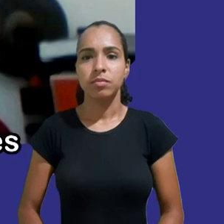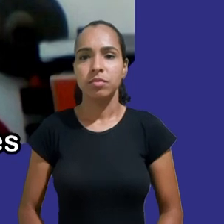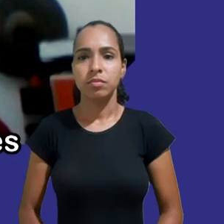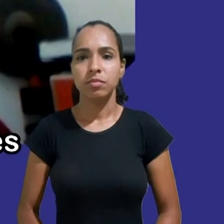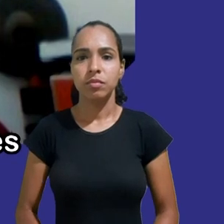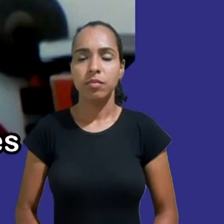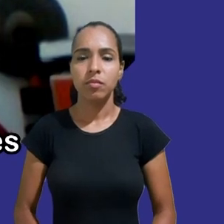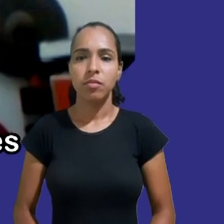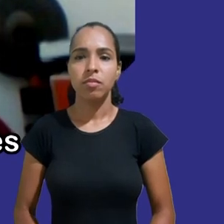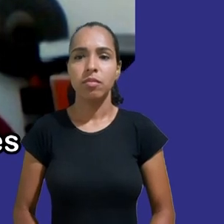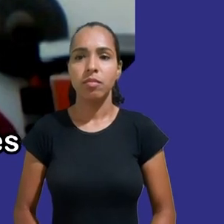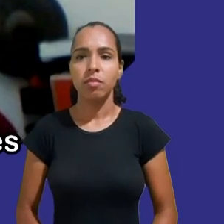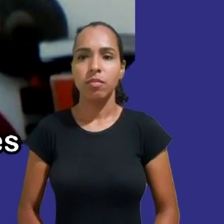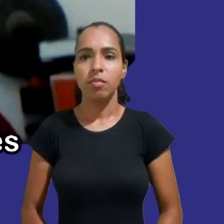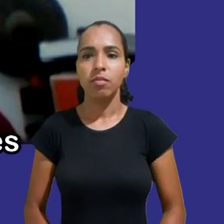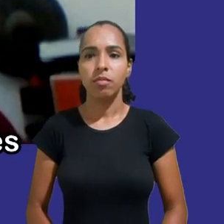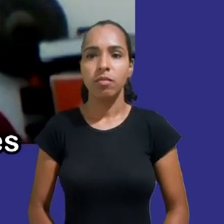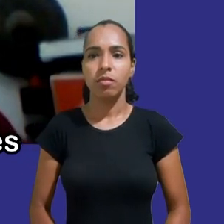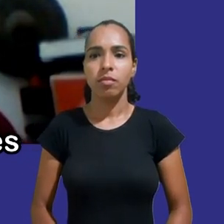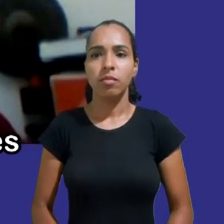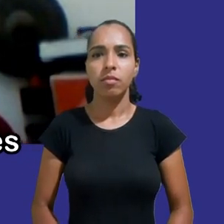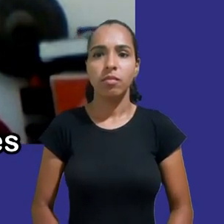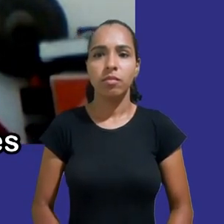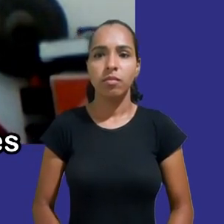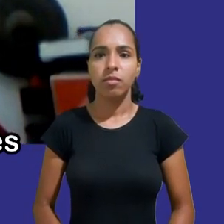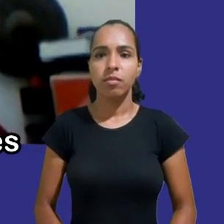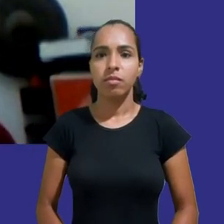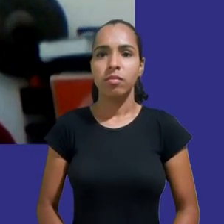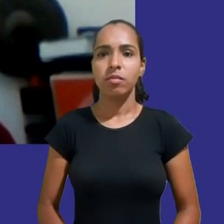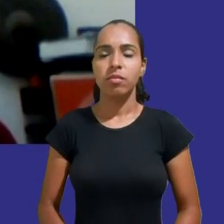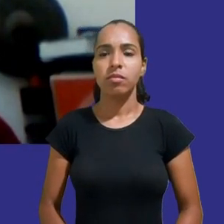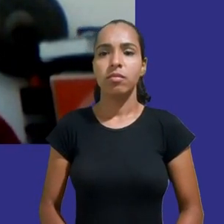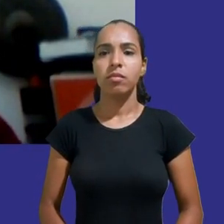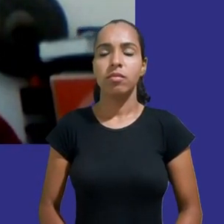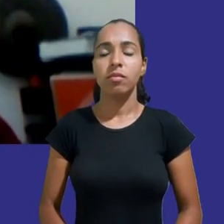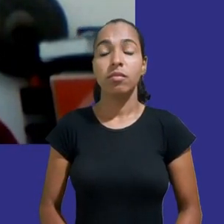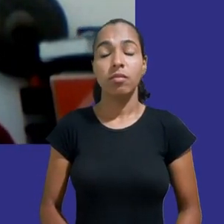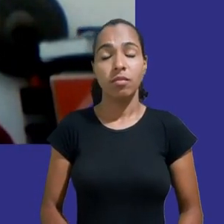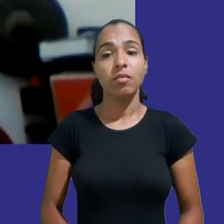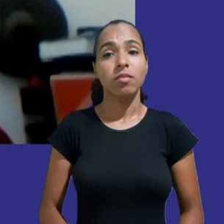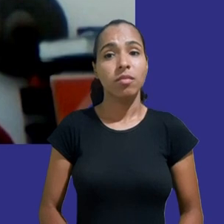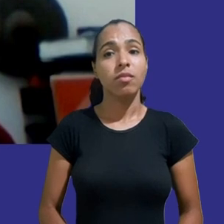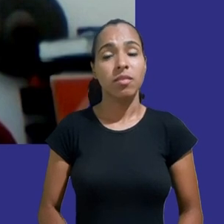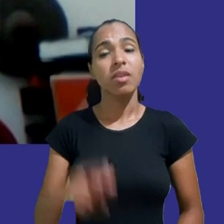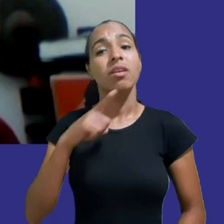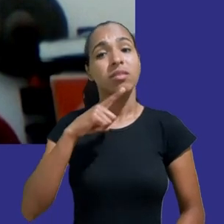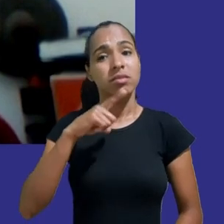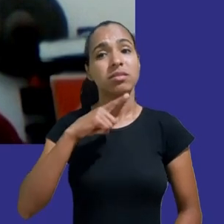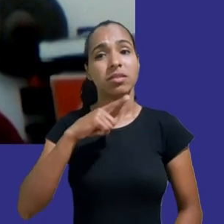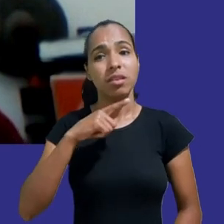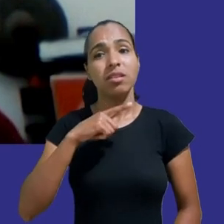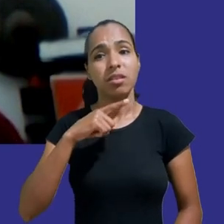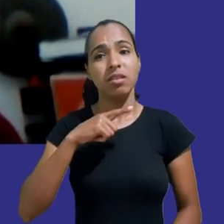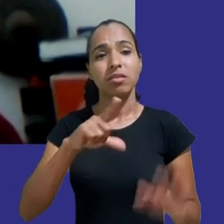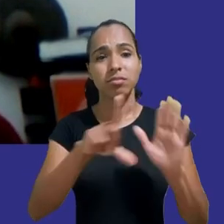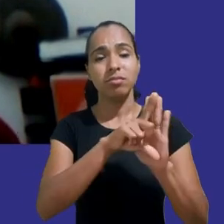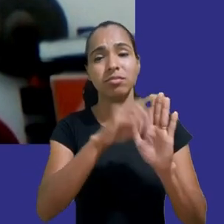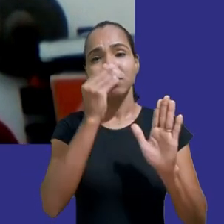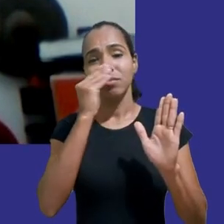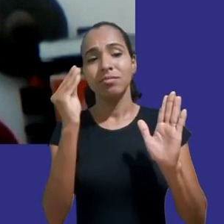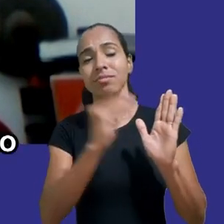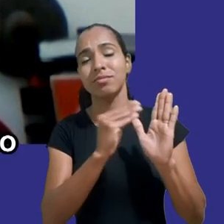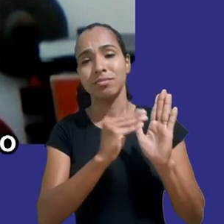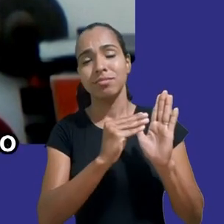e parece haver várias infrações graves que estão sendo negligenciadas e infelizmente os